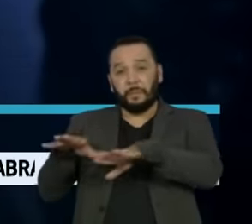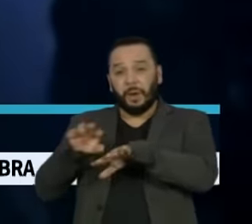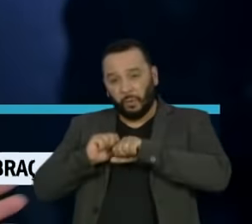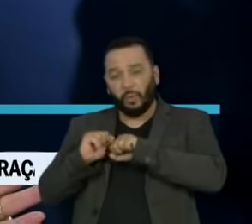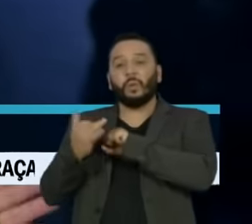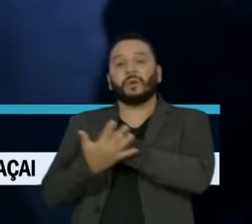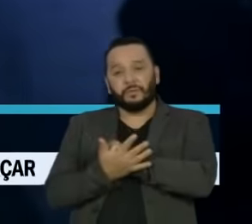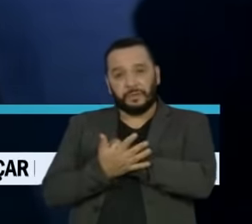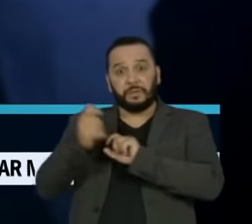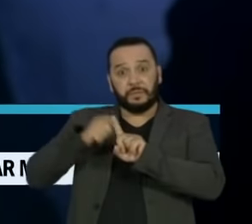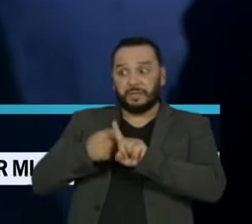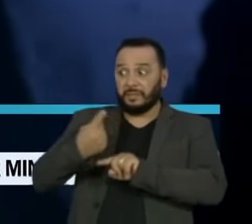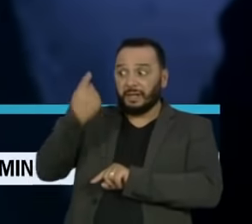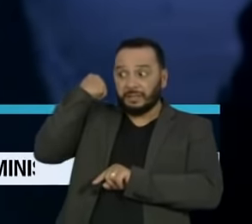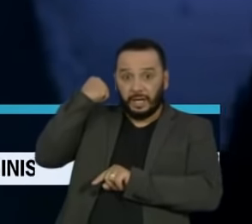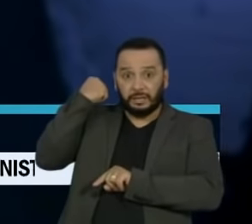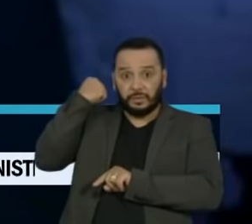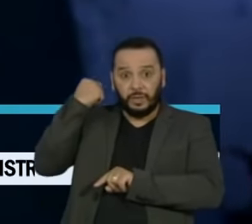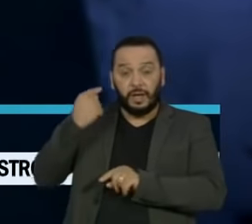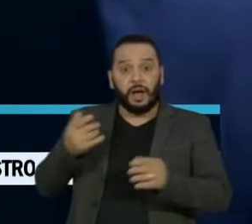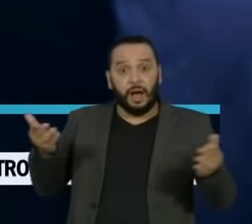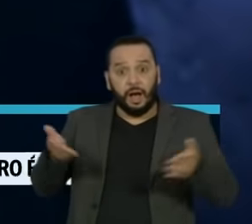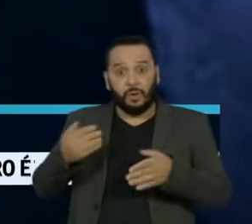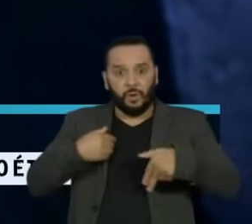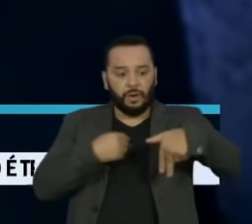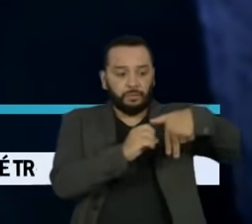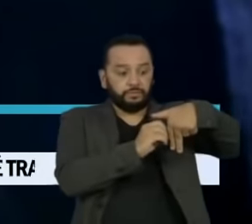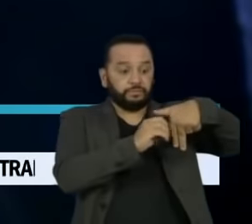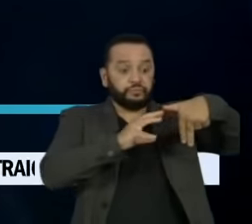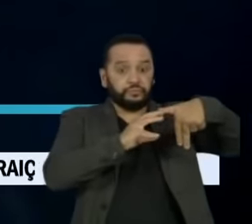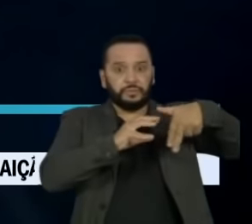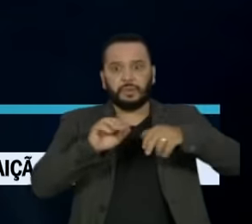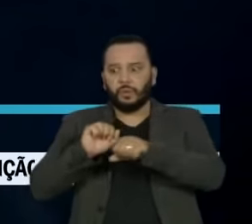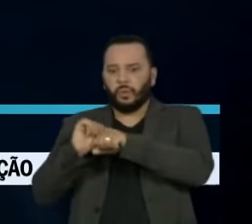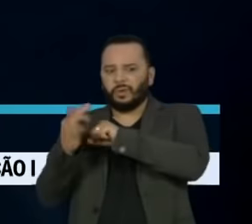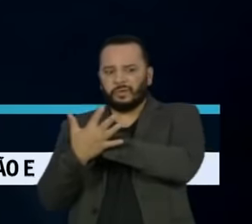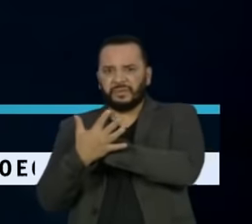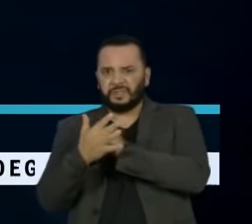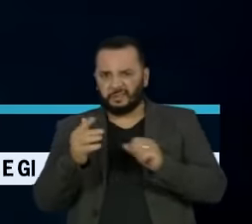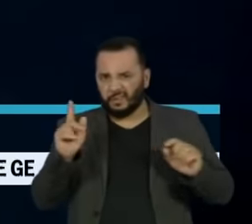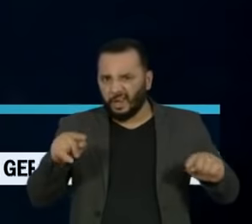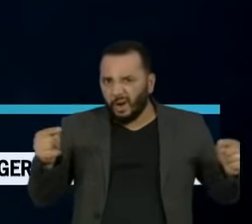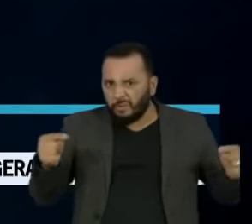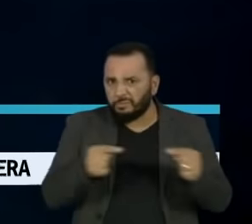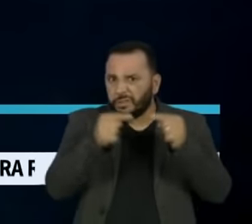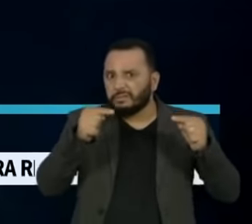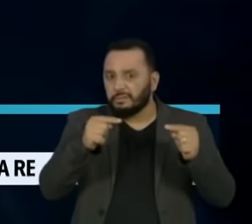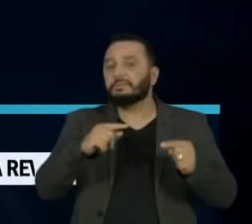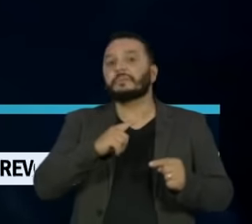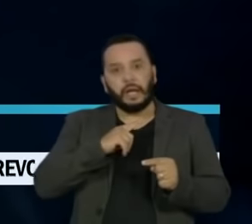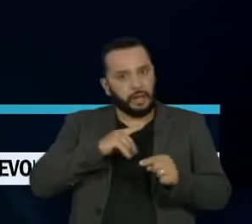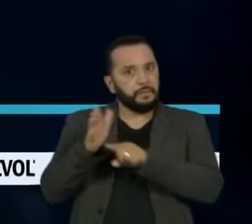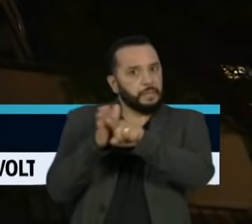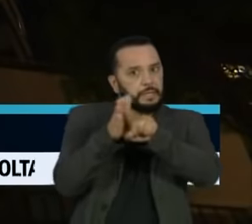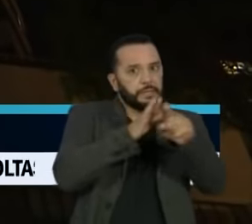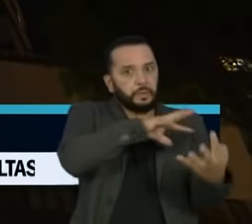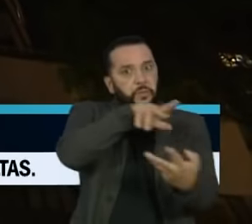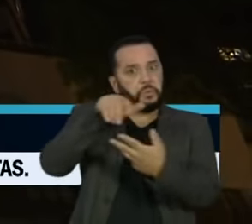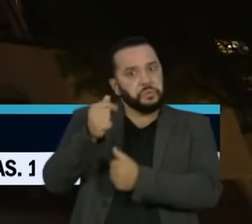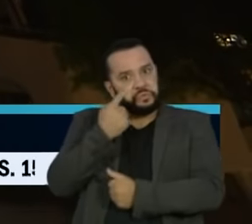-19 no mês passado. A relação entre trombose e o novo coronavírus é tema de muitas pesquisas pelo mundo.